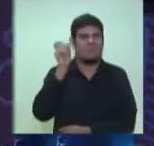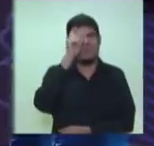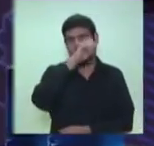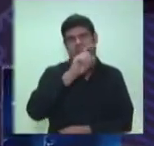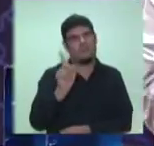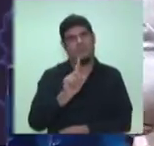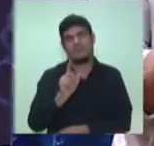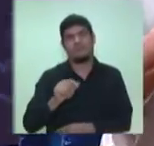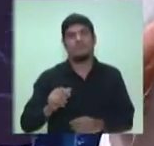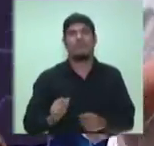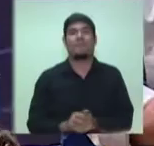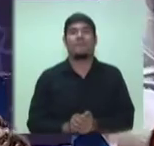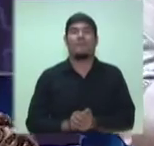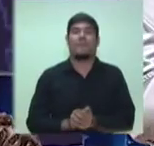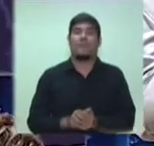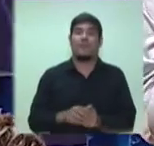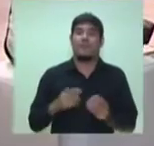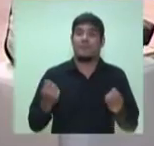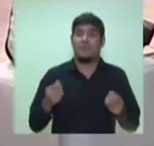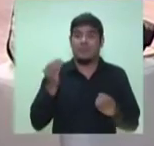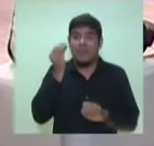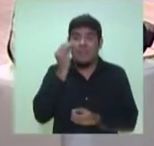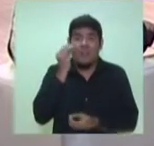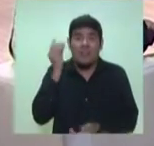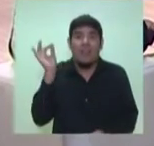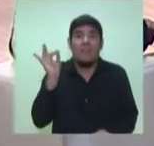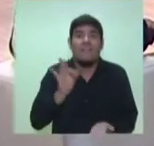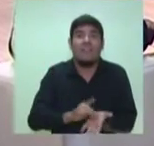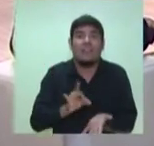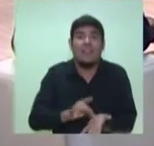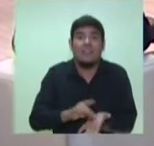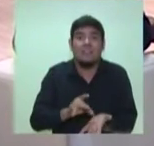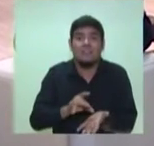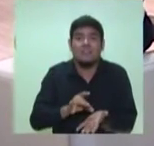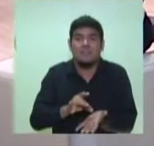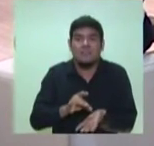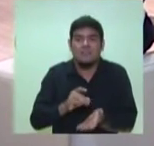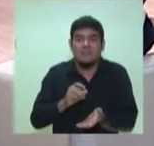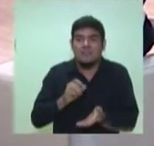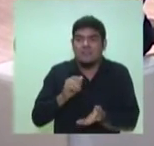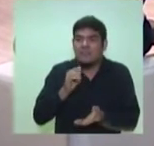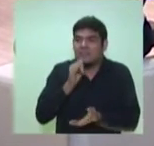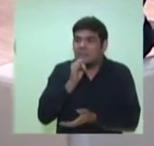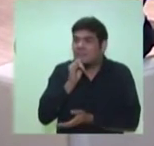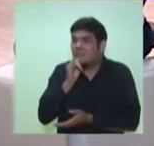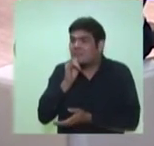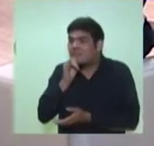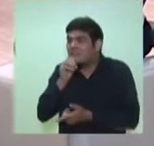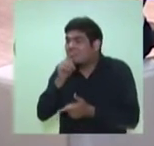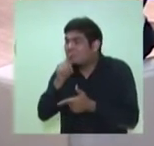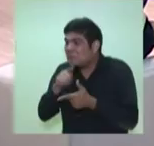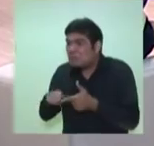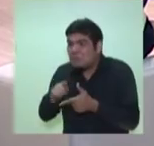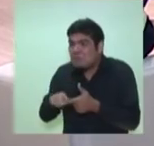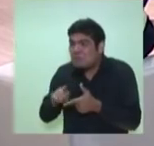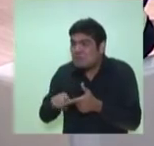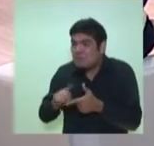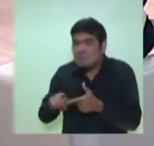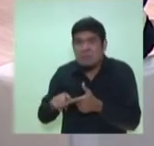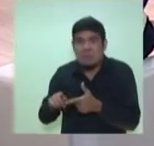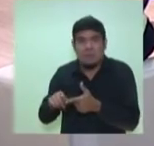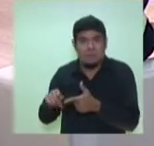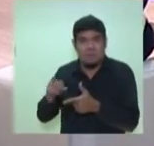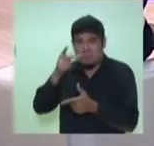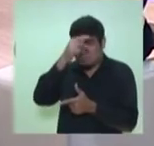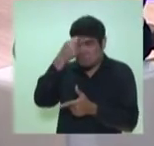É a questão de se saber se no temporal, na tempestade, se deixa alguém que não tem experiência para tocar o